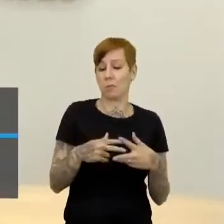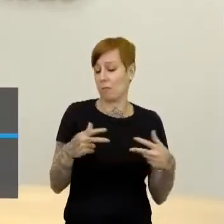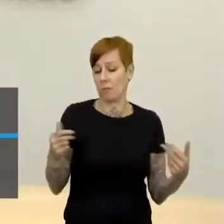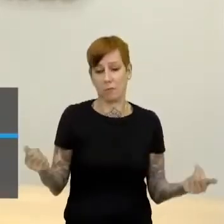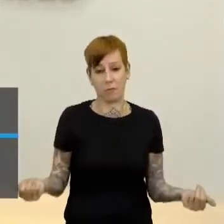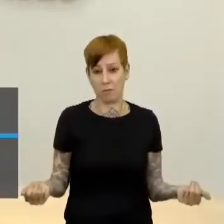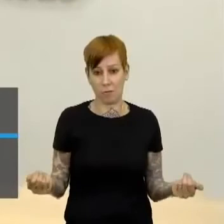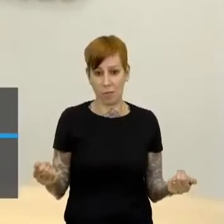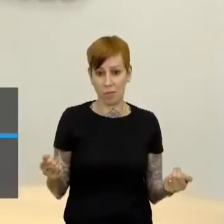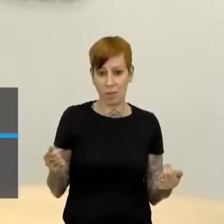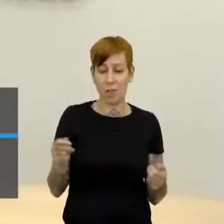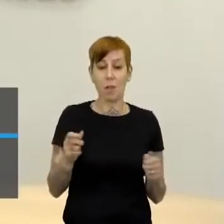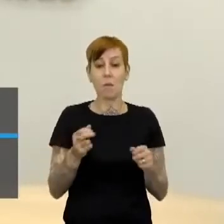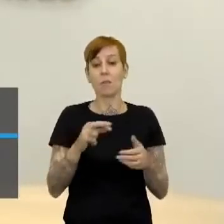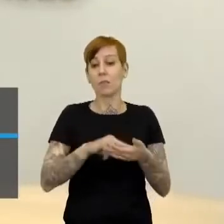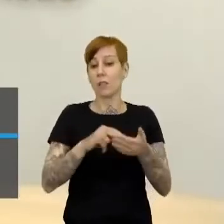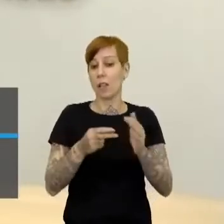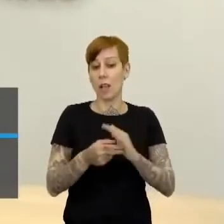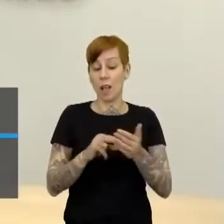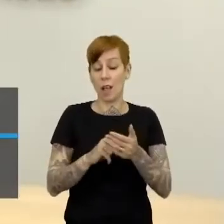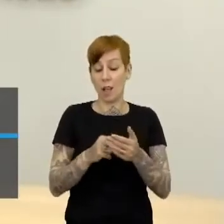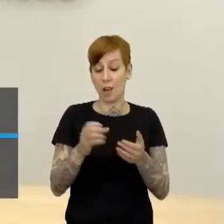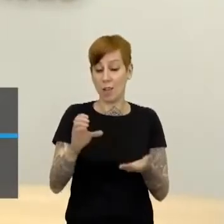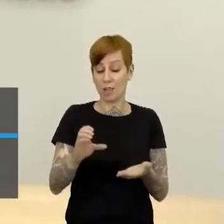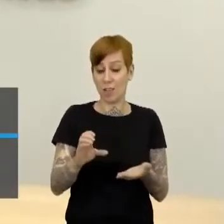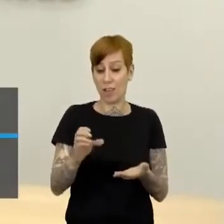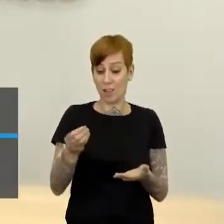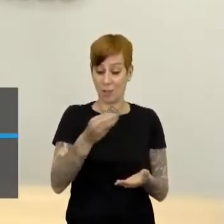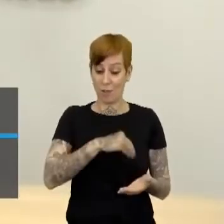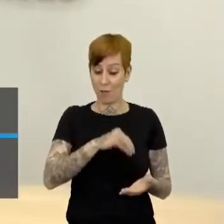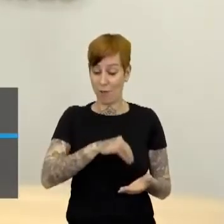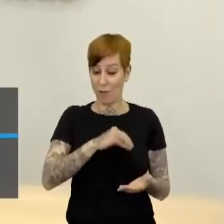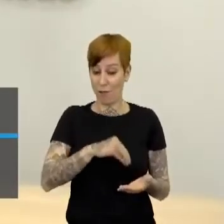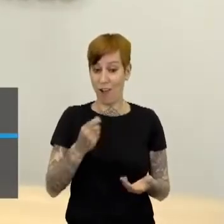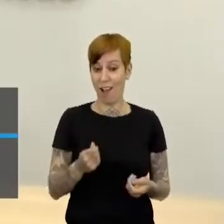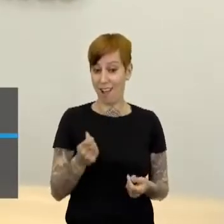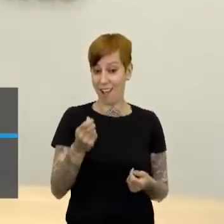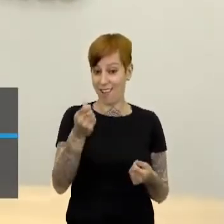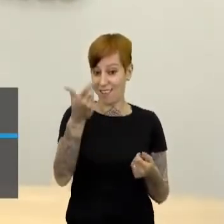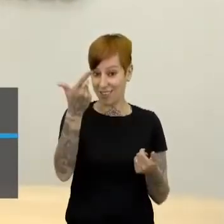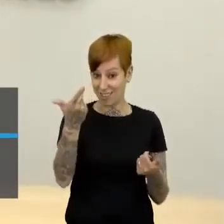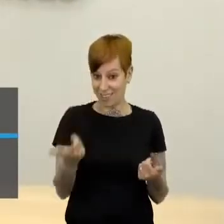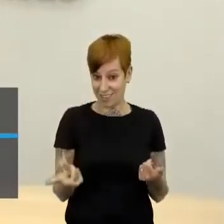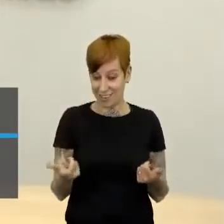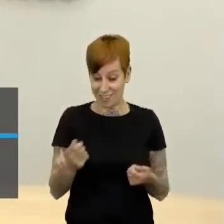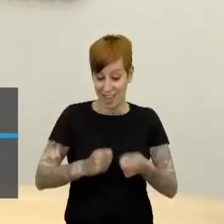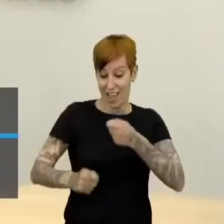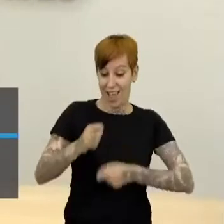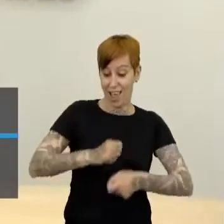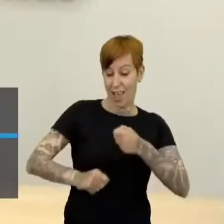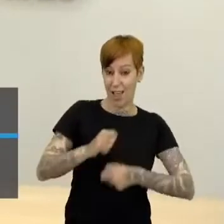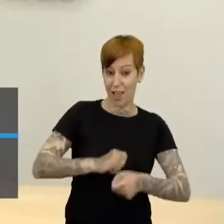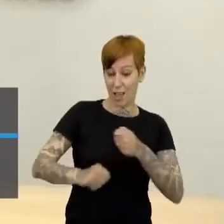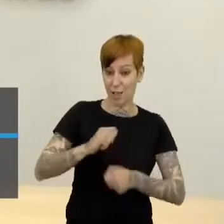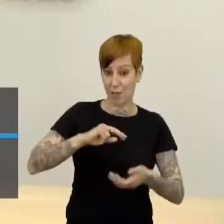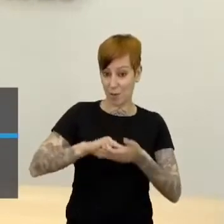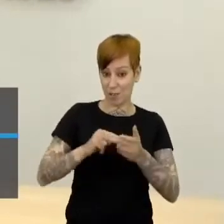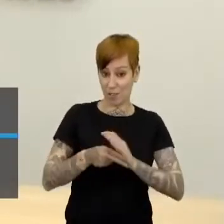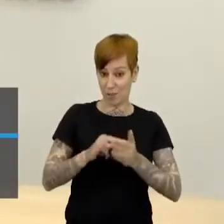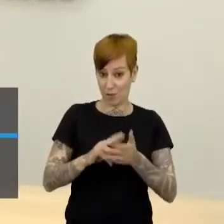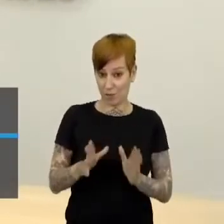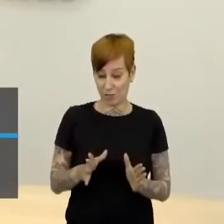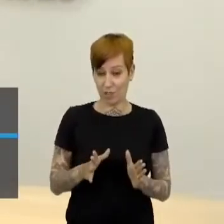atividade capitalista, porque gera renda, gera trabalho, gera dinamismo na economia. Então, um primeiro,